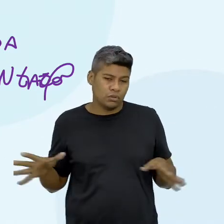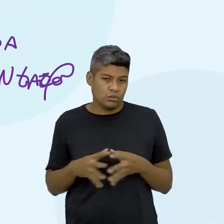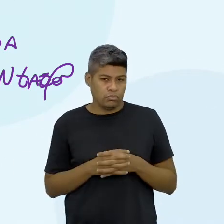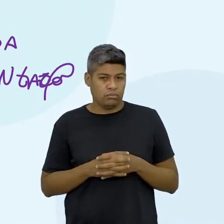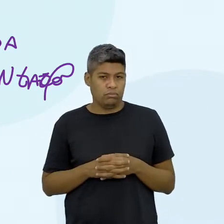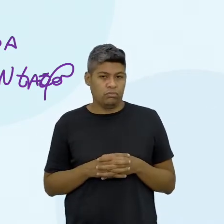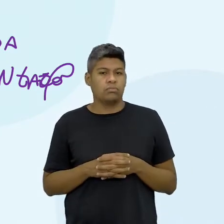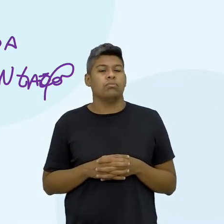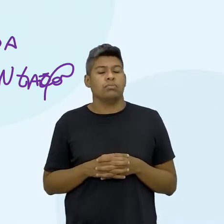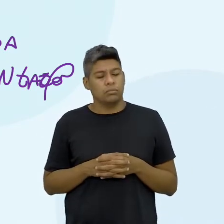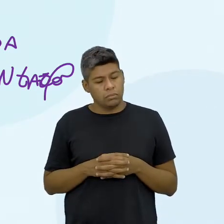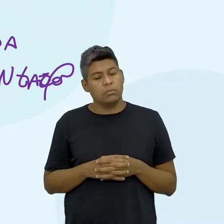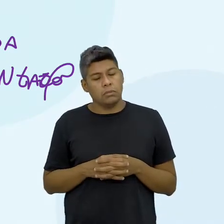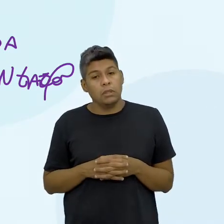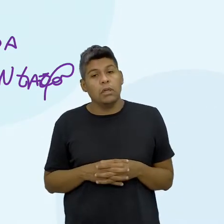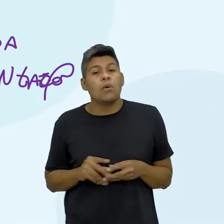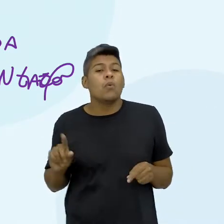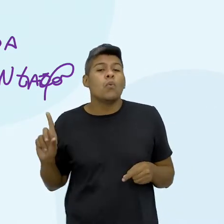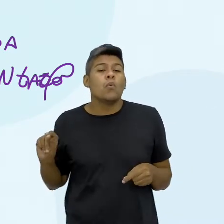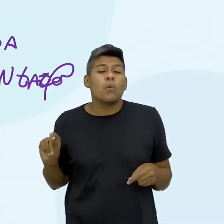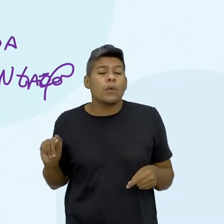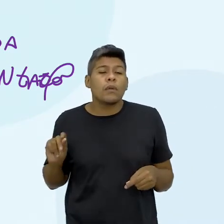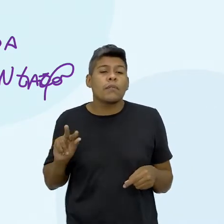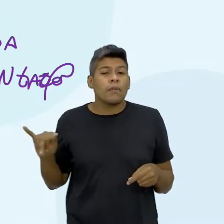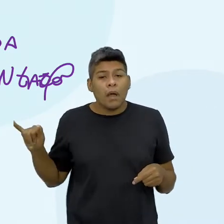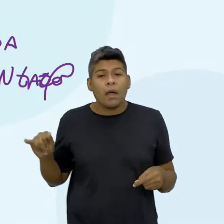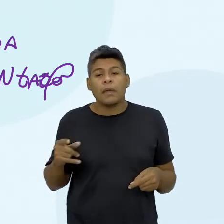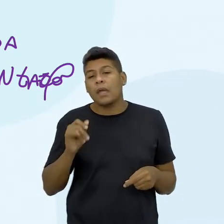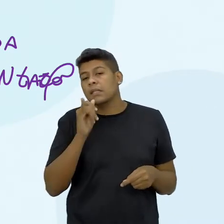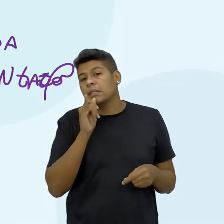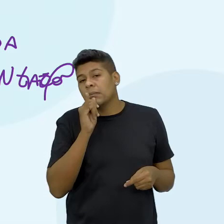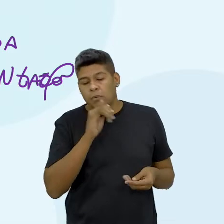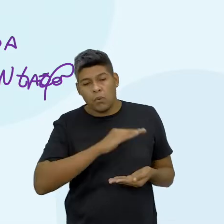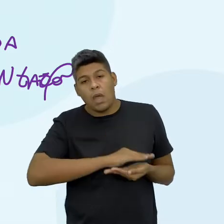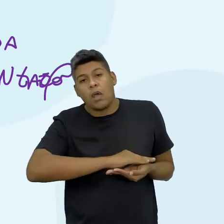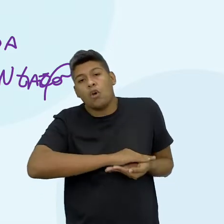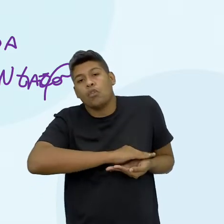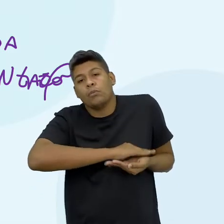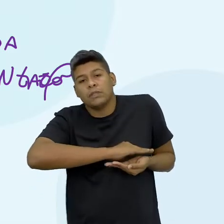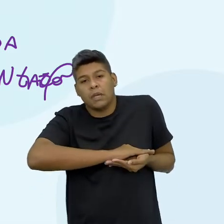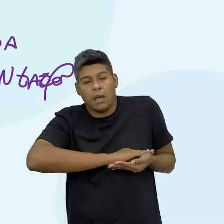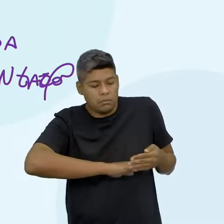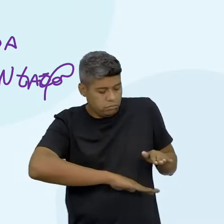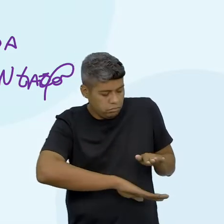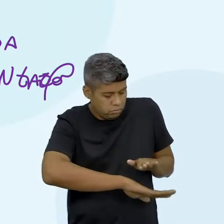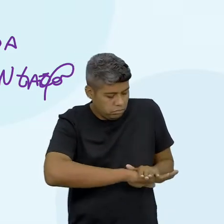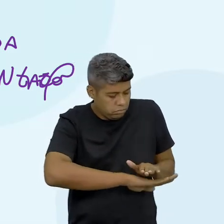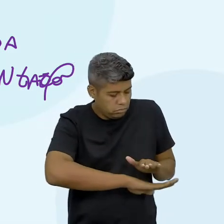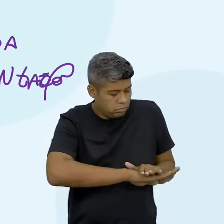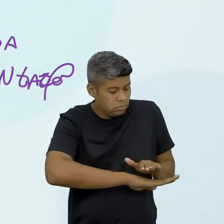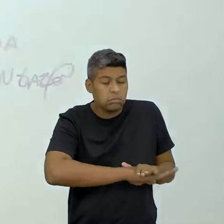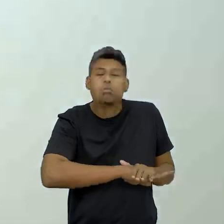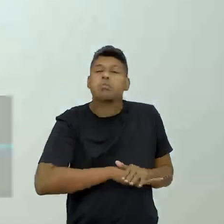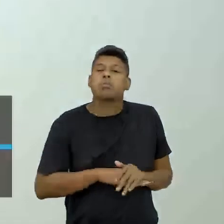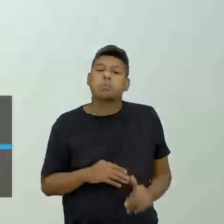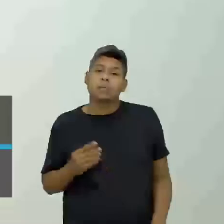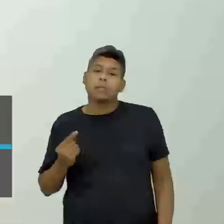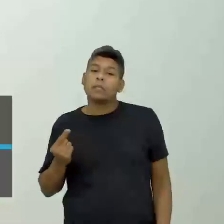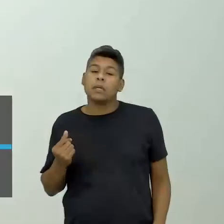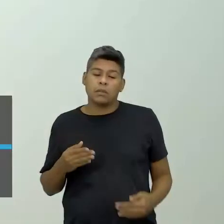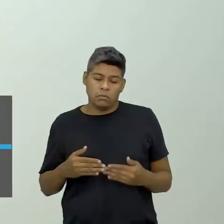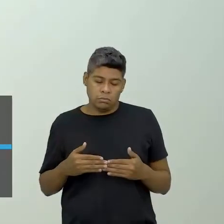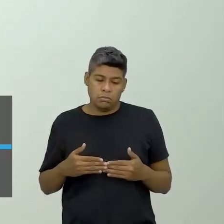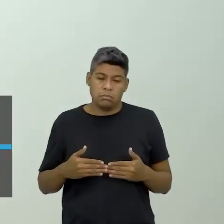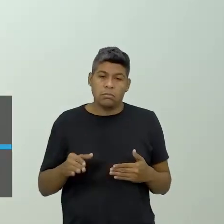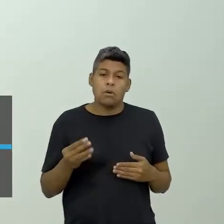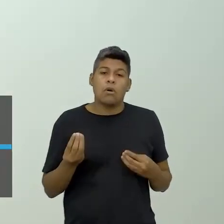Quanto que a gente já gastou e o que a gente vai economizar e como que a gente vai usar nosso dinheiro daqui pra frente? Como